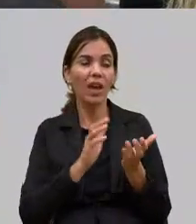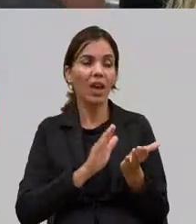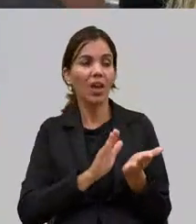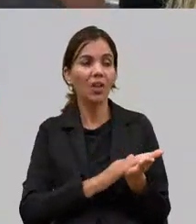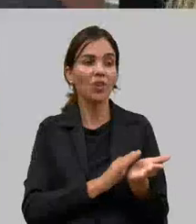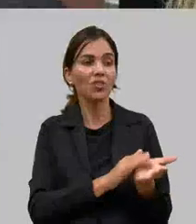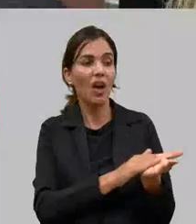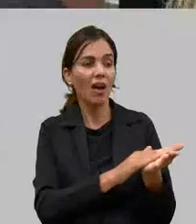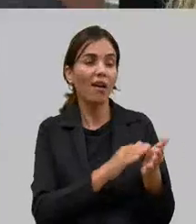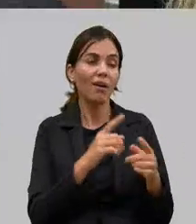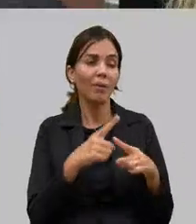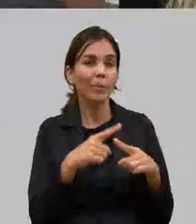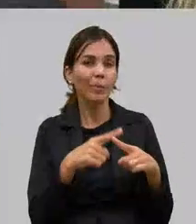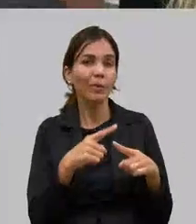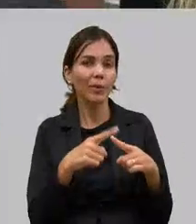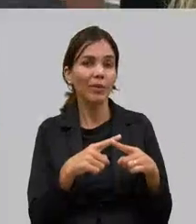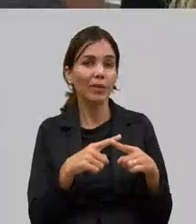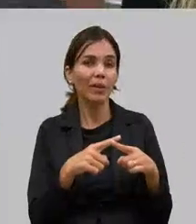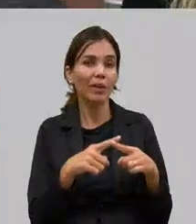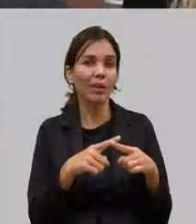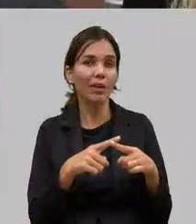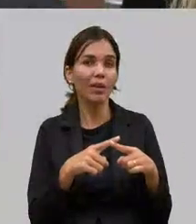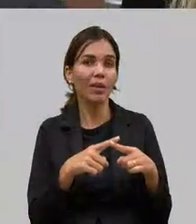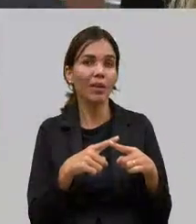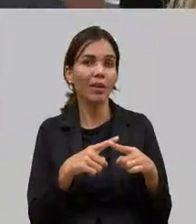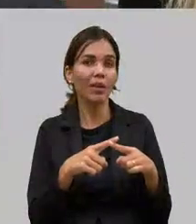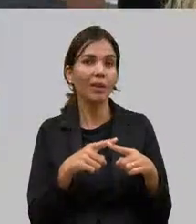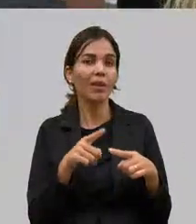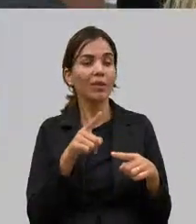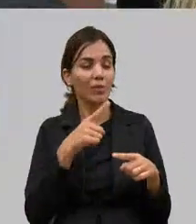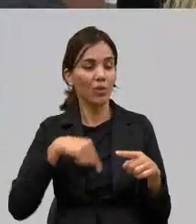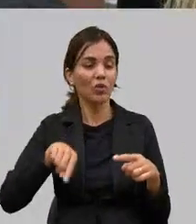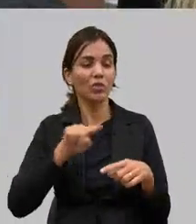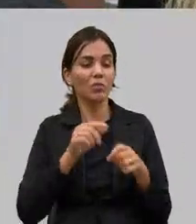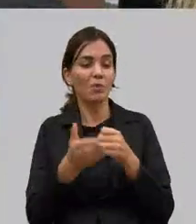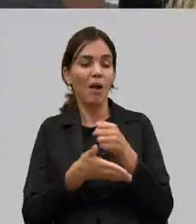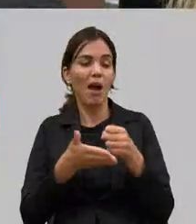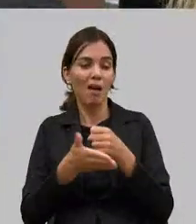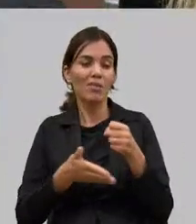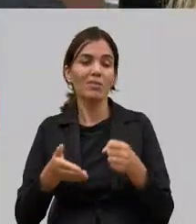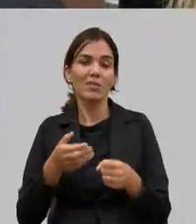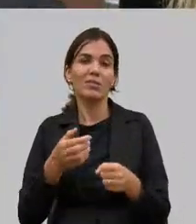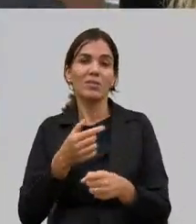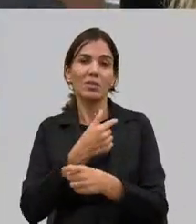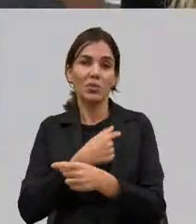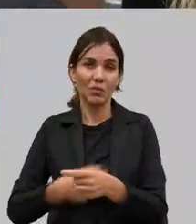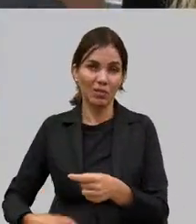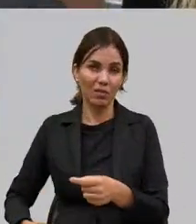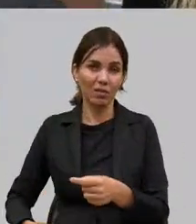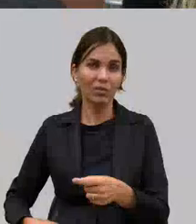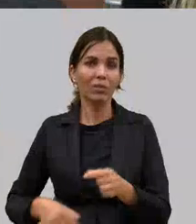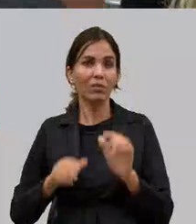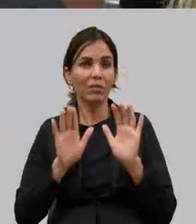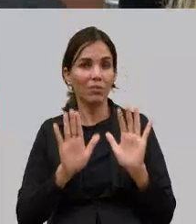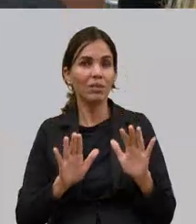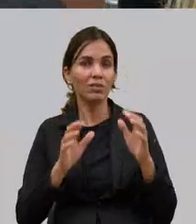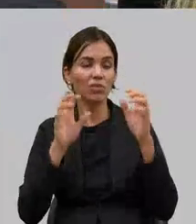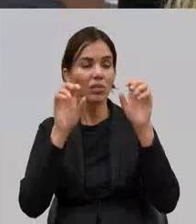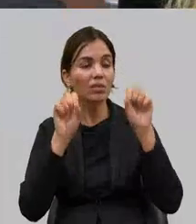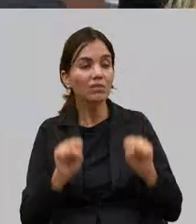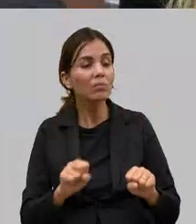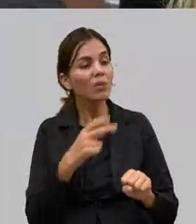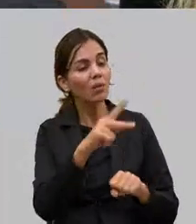porque somos base do governador mas a gente tem que testemunhar um trabalho tão sério aberto